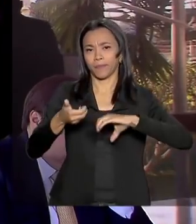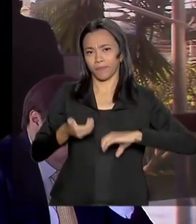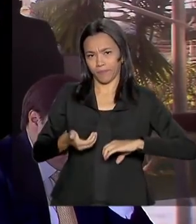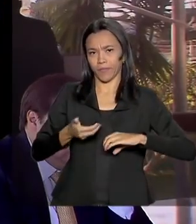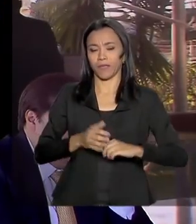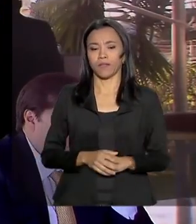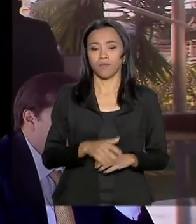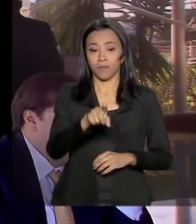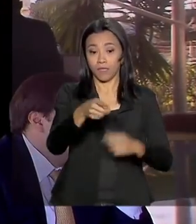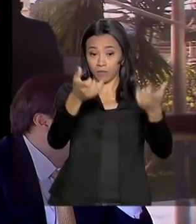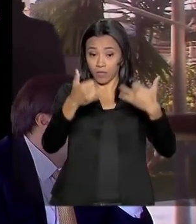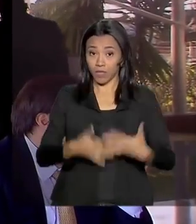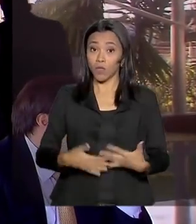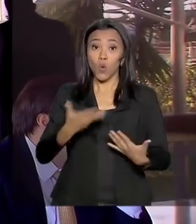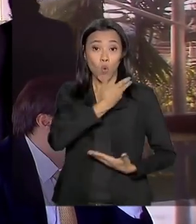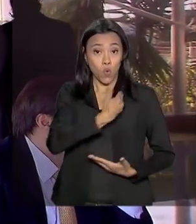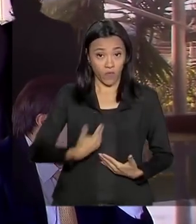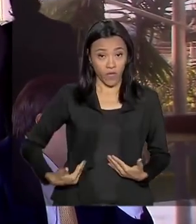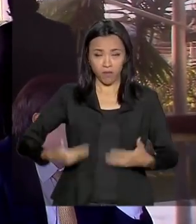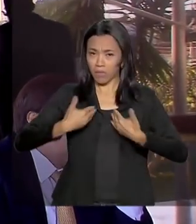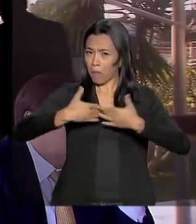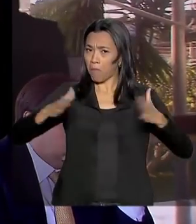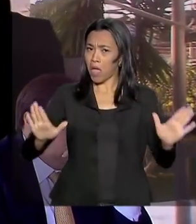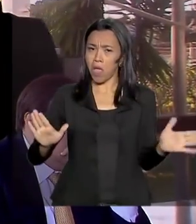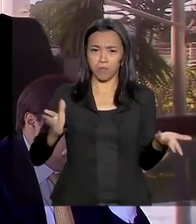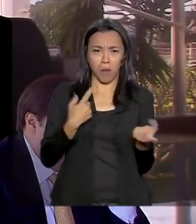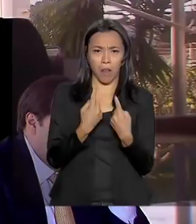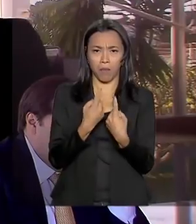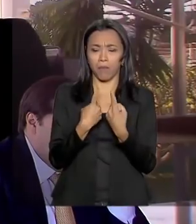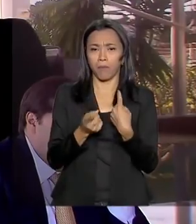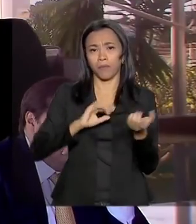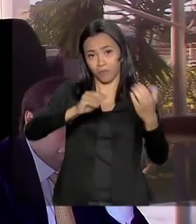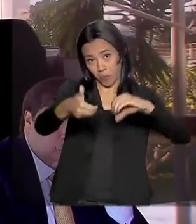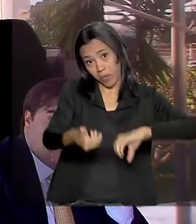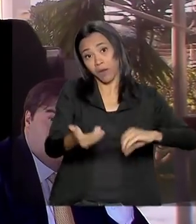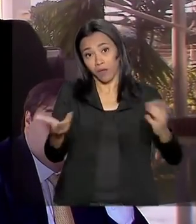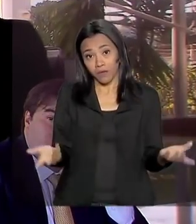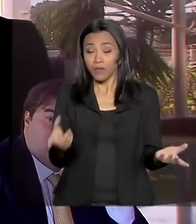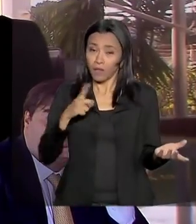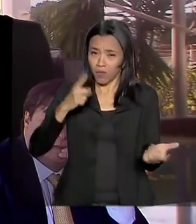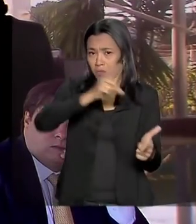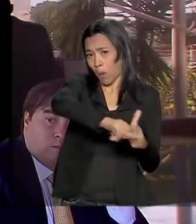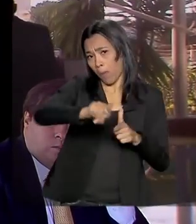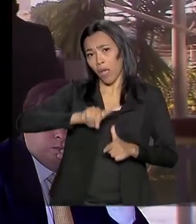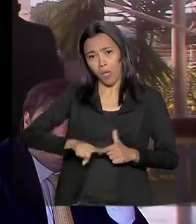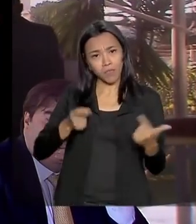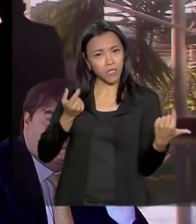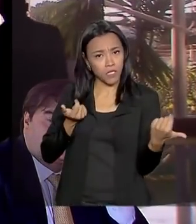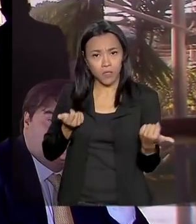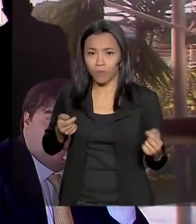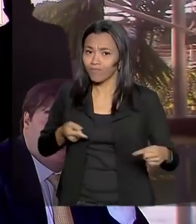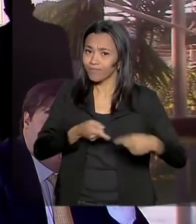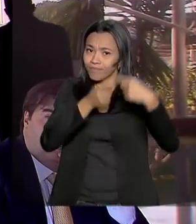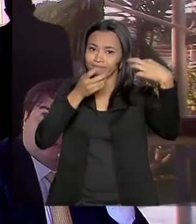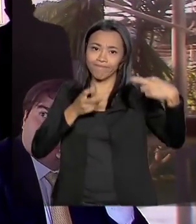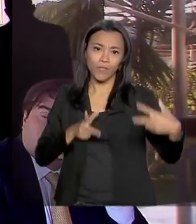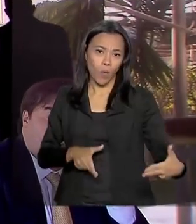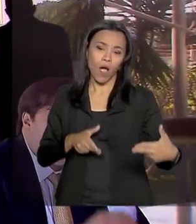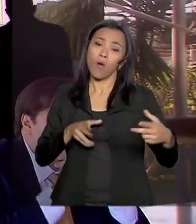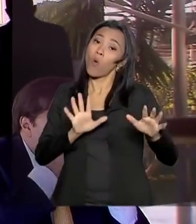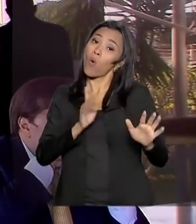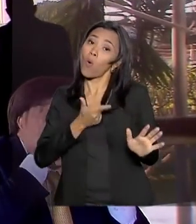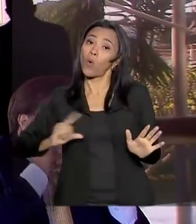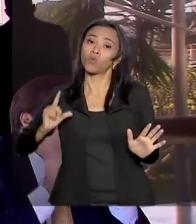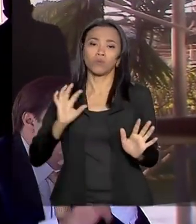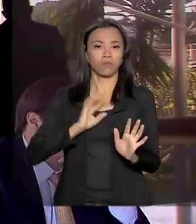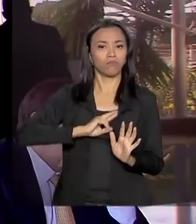O governo está aberto aos senhores para o diálogo. Temos problemas que são comuns, outros não, mas temos que ceder um